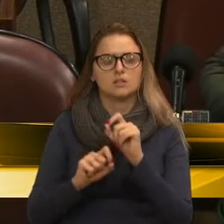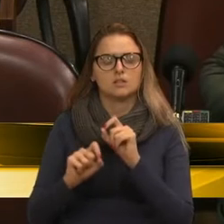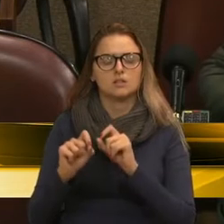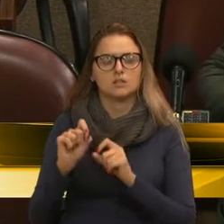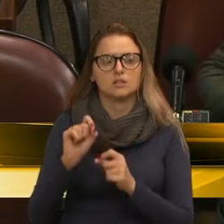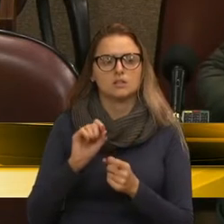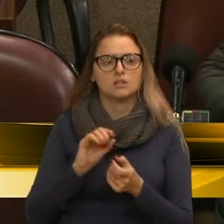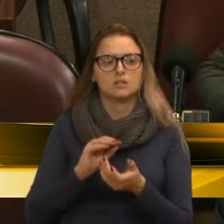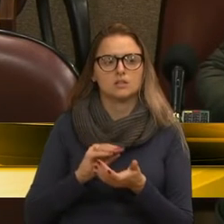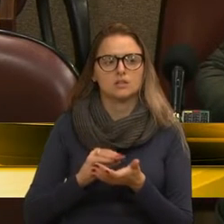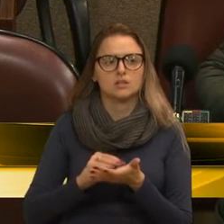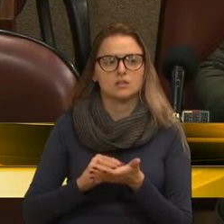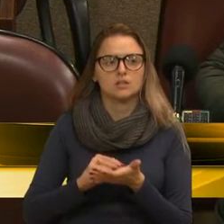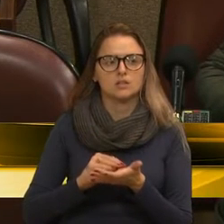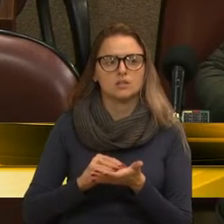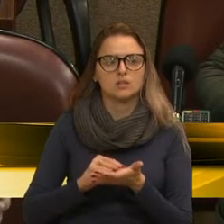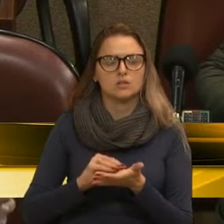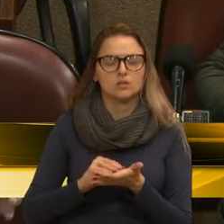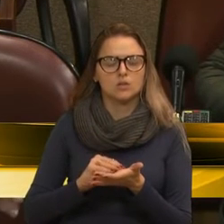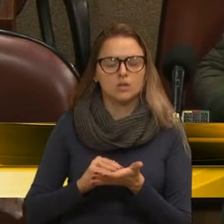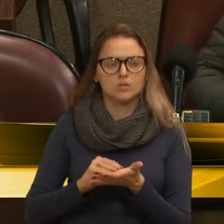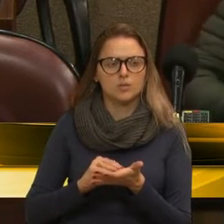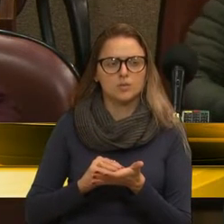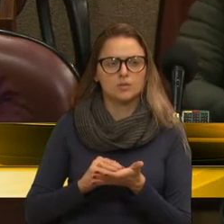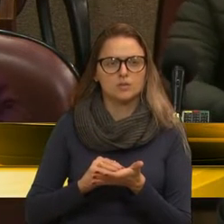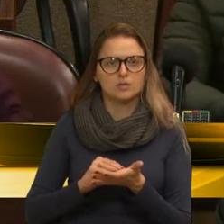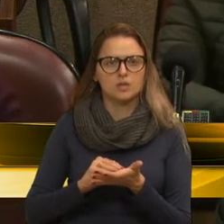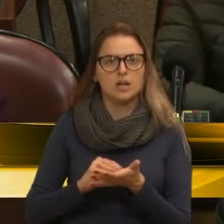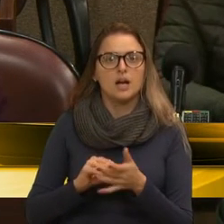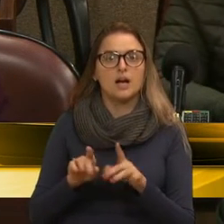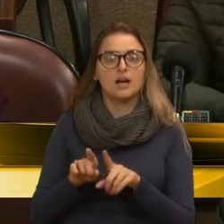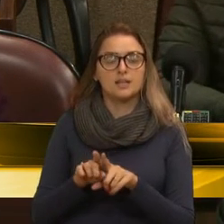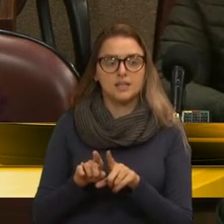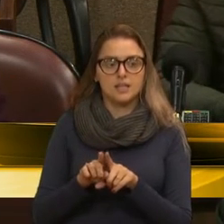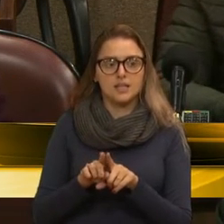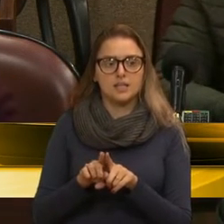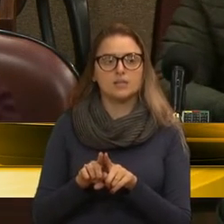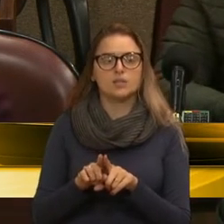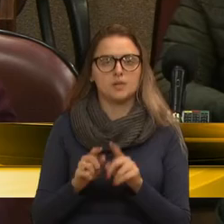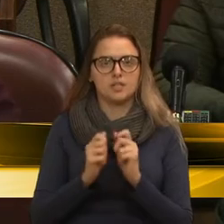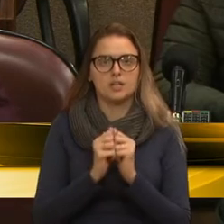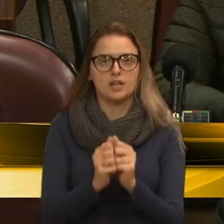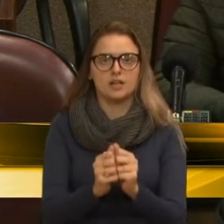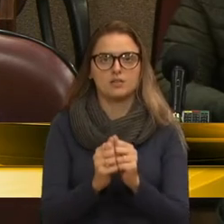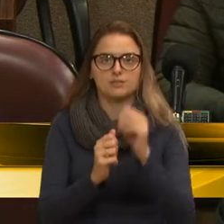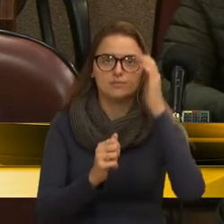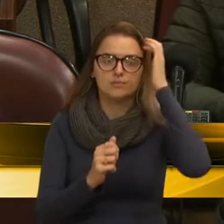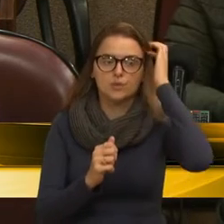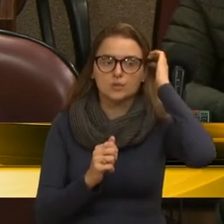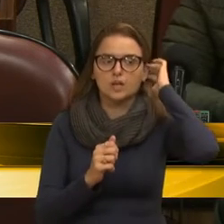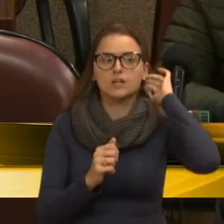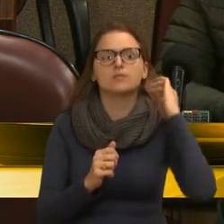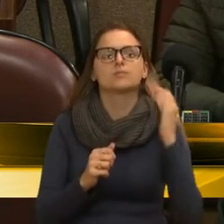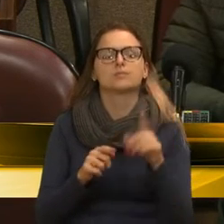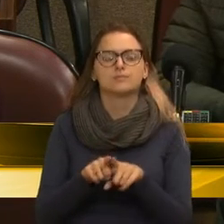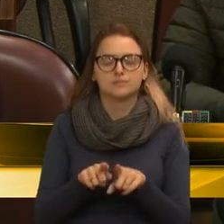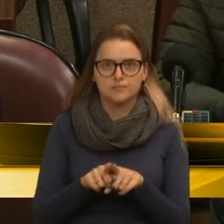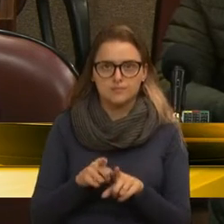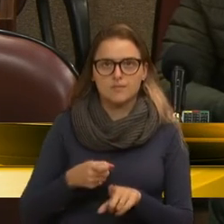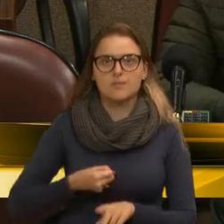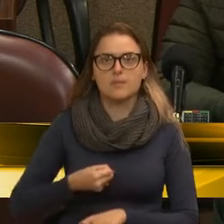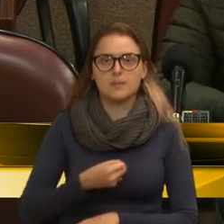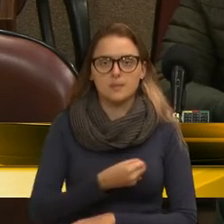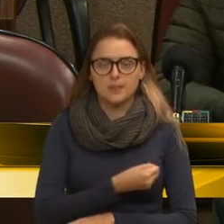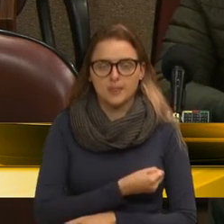mil vagas nas escolas fundamentais e creches. 8 mil era o número, o